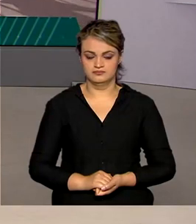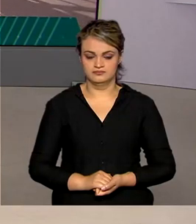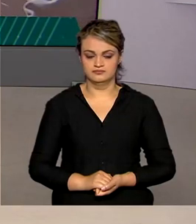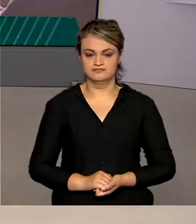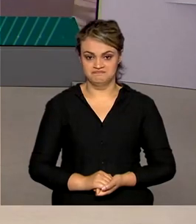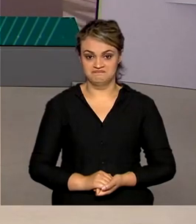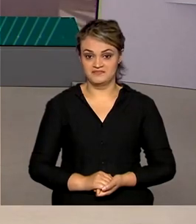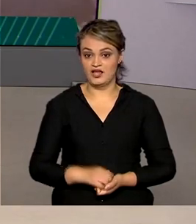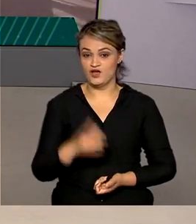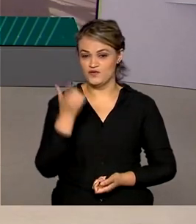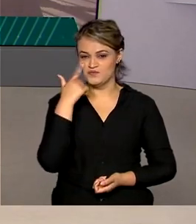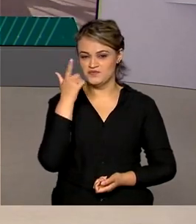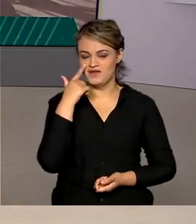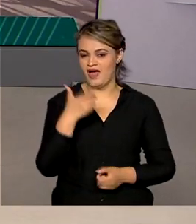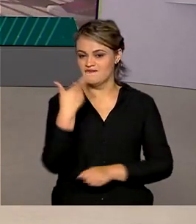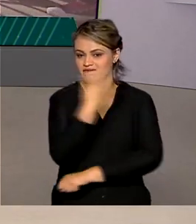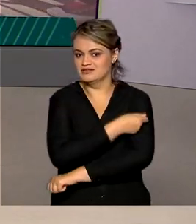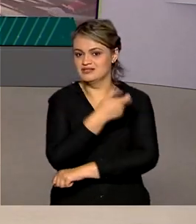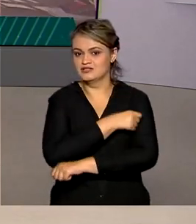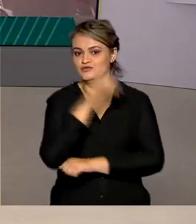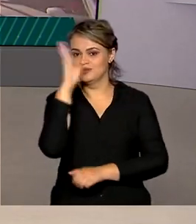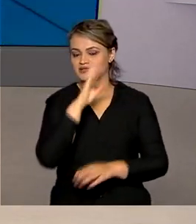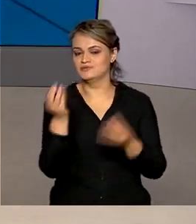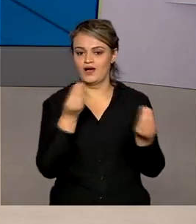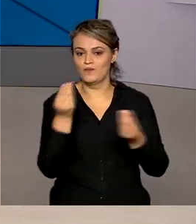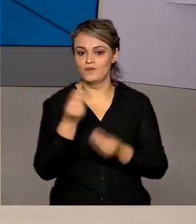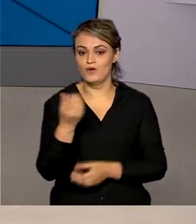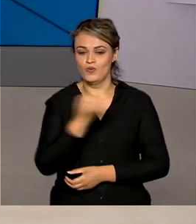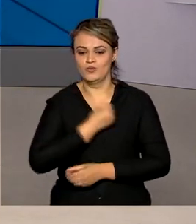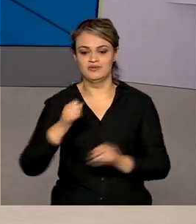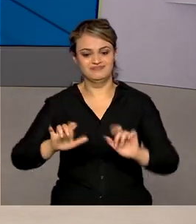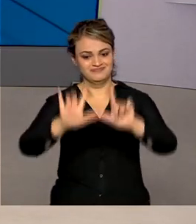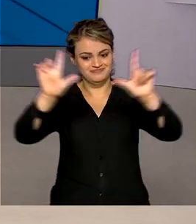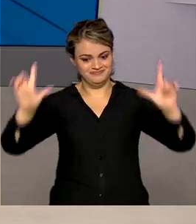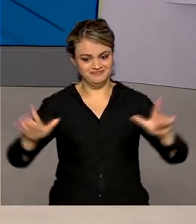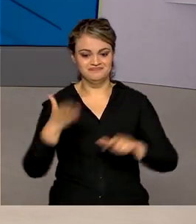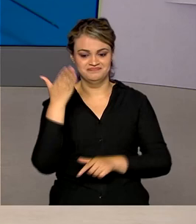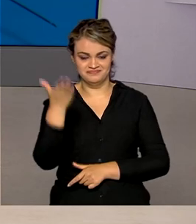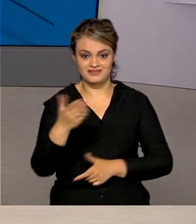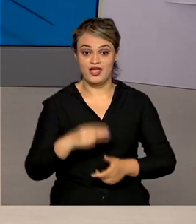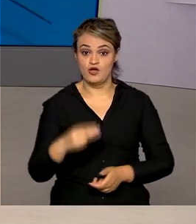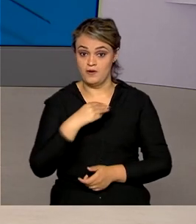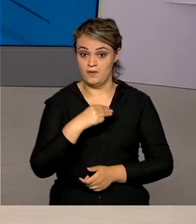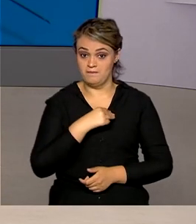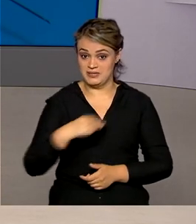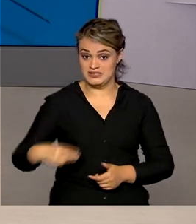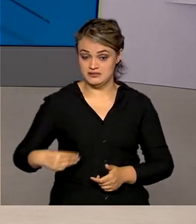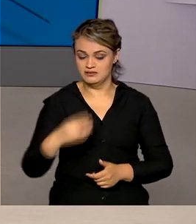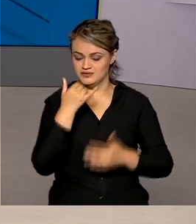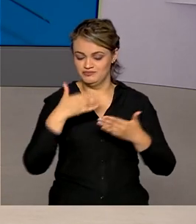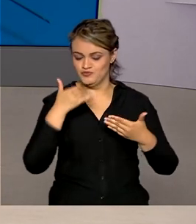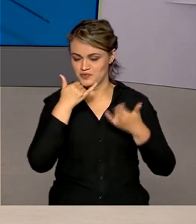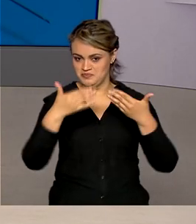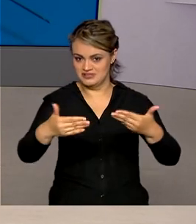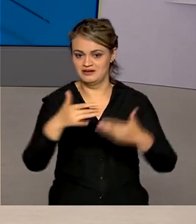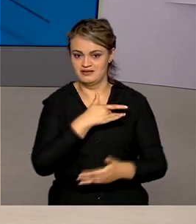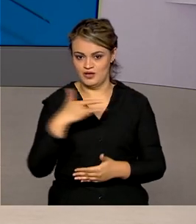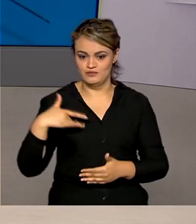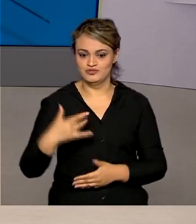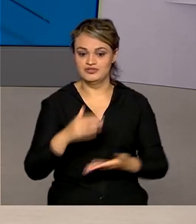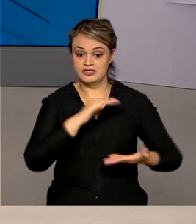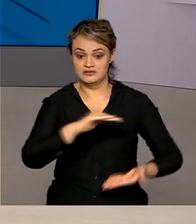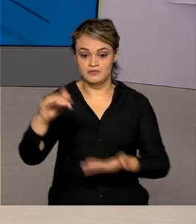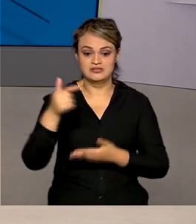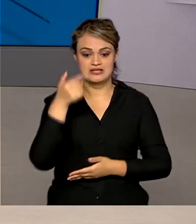Vamos ver então como está a vacinação no Brasil? Os números estão aqui no telão. Olha, o Ministério da Saúde já distribuiu até agora 77